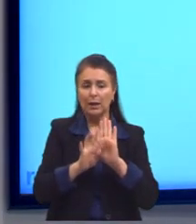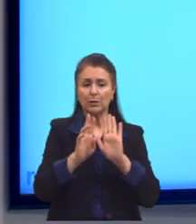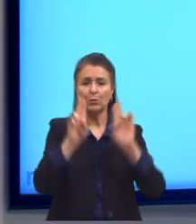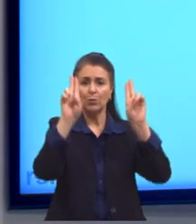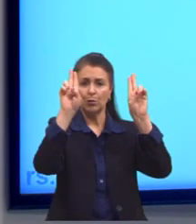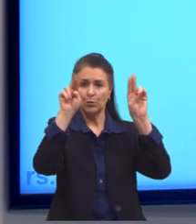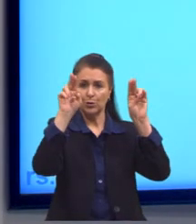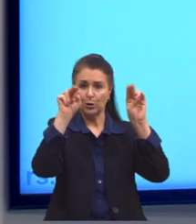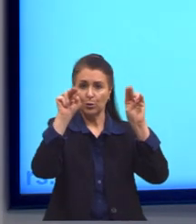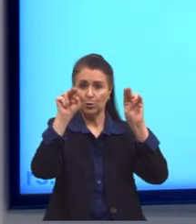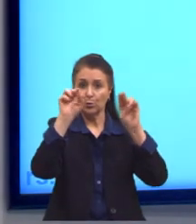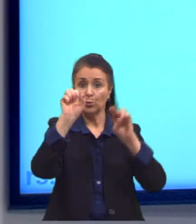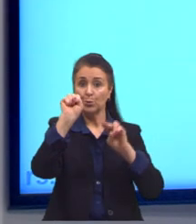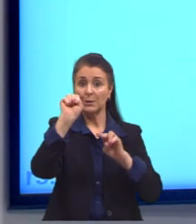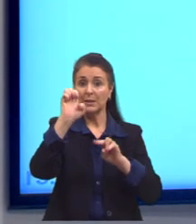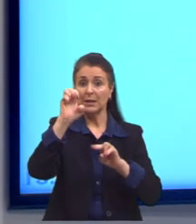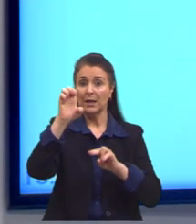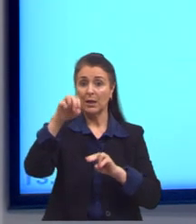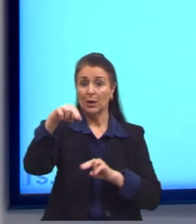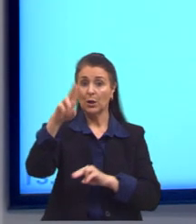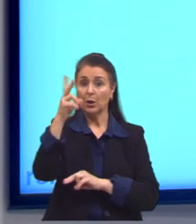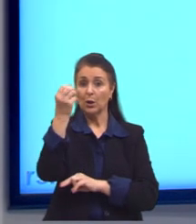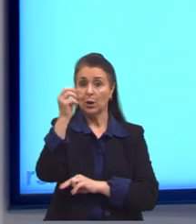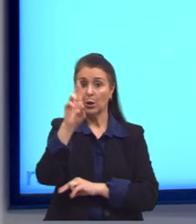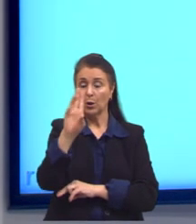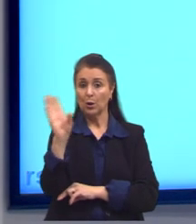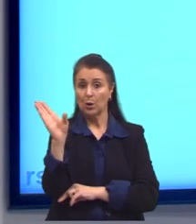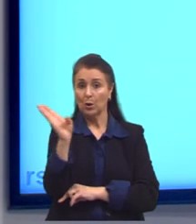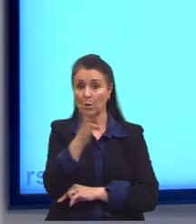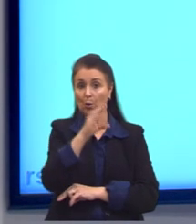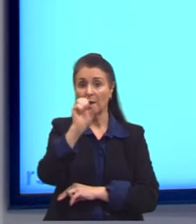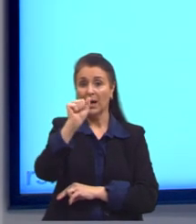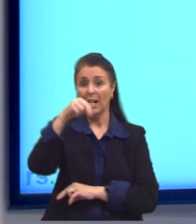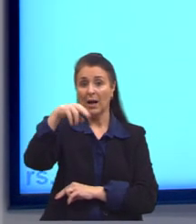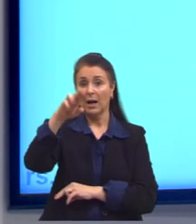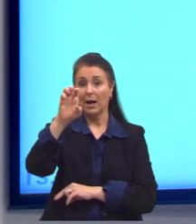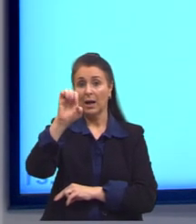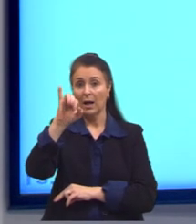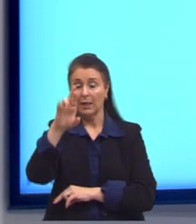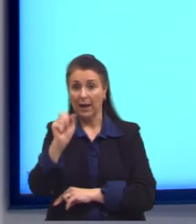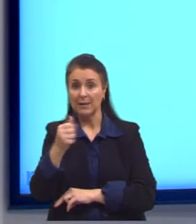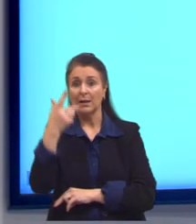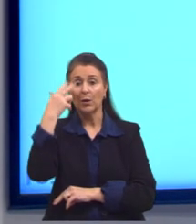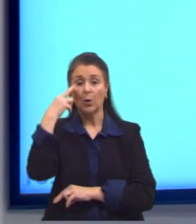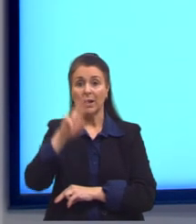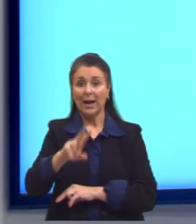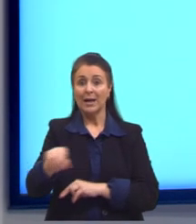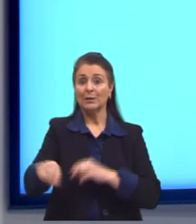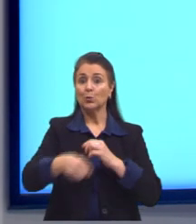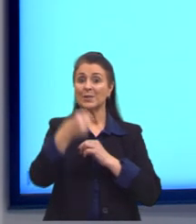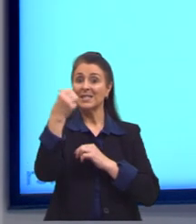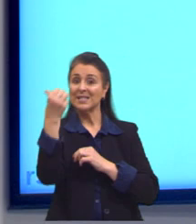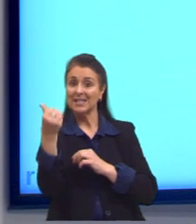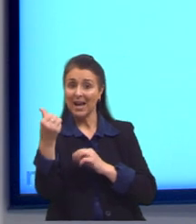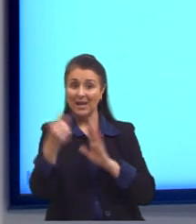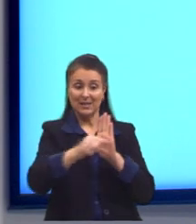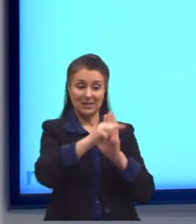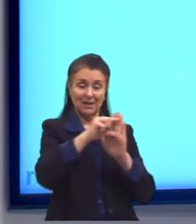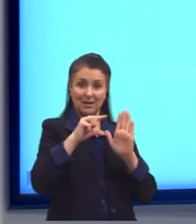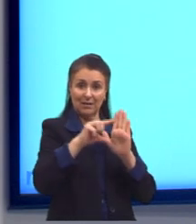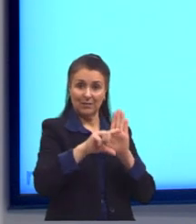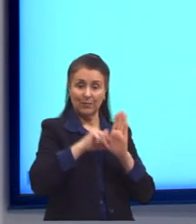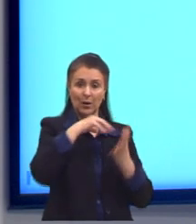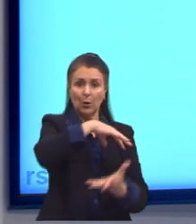Senhor dos Anéis, de autoria de Gonçalo Ferreira da Silva, lê-se a cestilha. A distância em relação ao nosso planeta